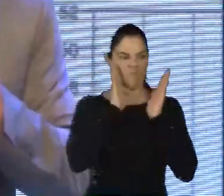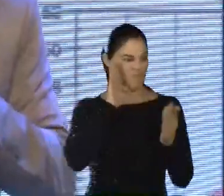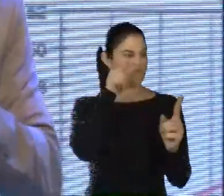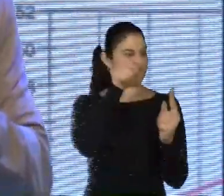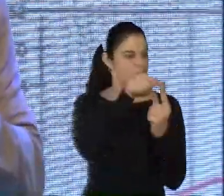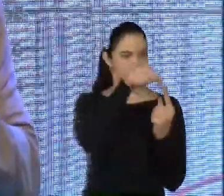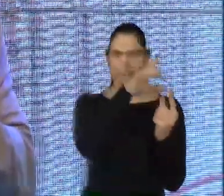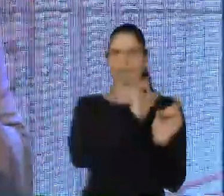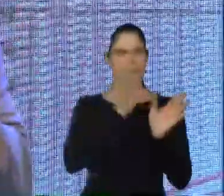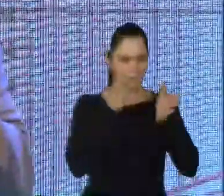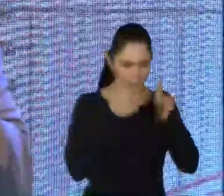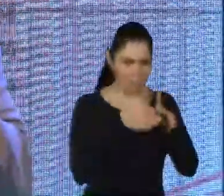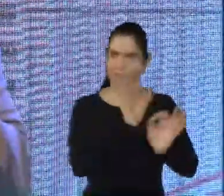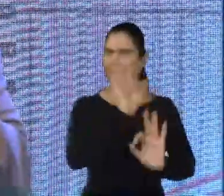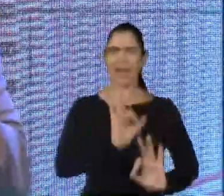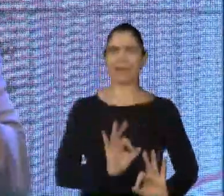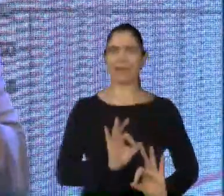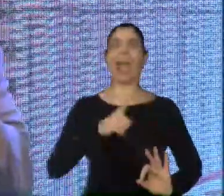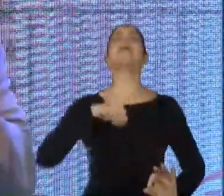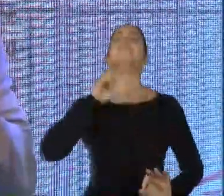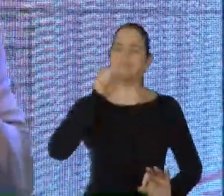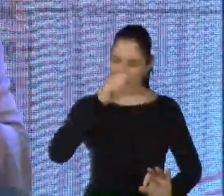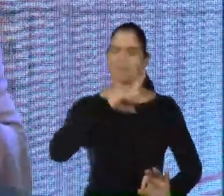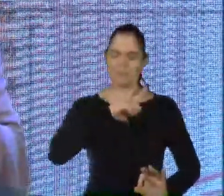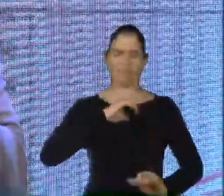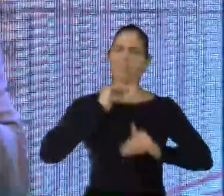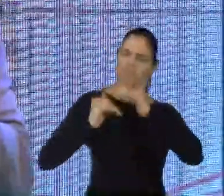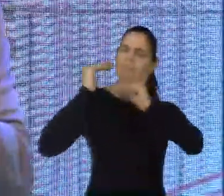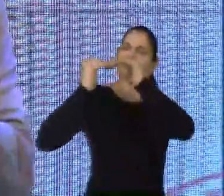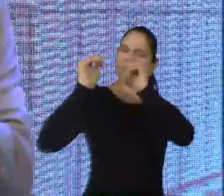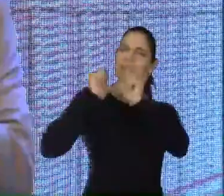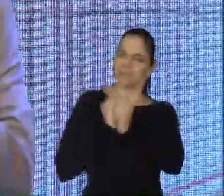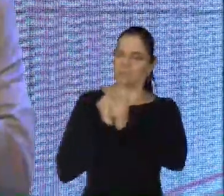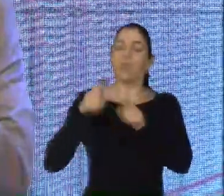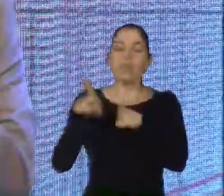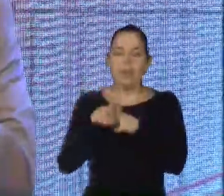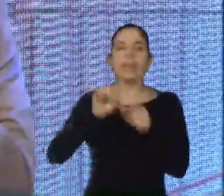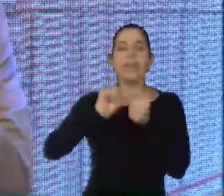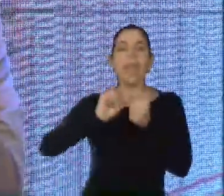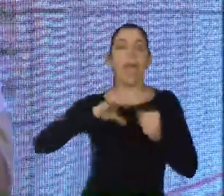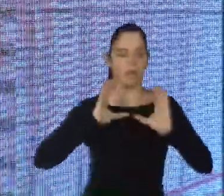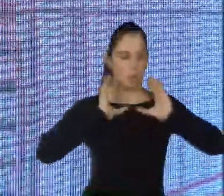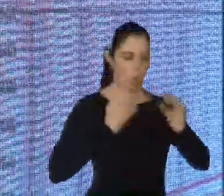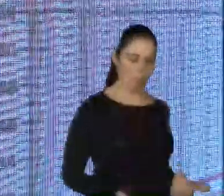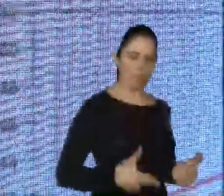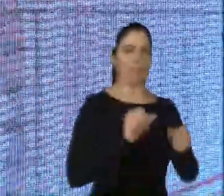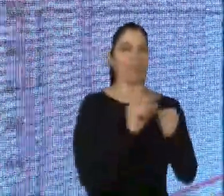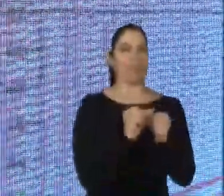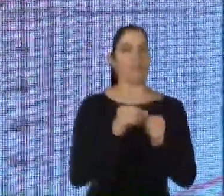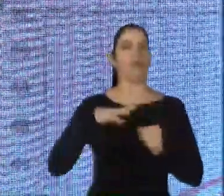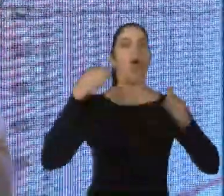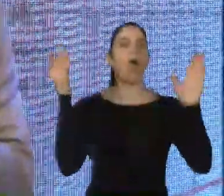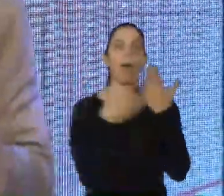Existe um processo de desenvolvimento intracraniano que vai ser manifestado, através do comportamento que é adquirido, através das